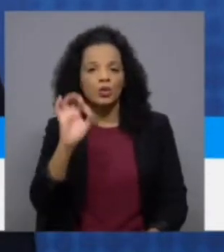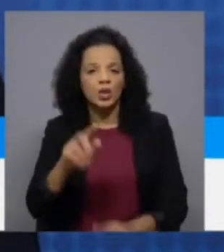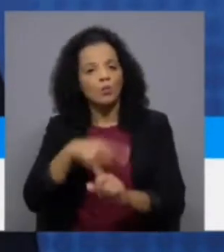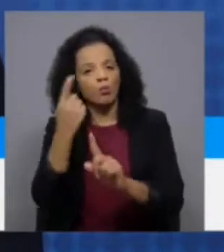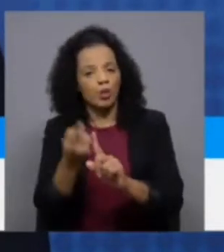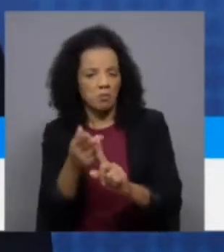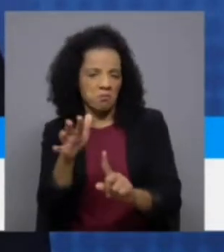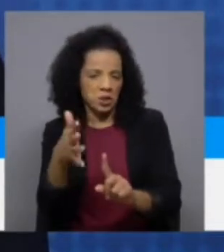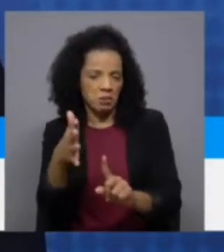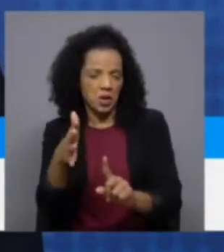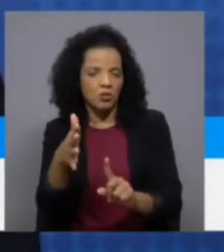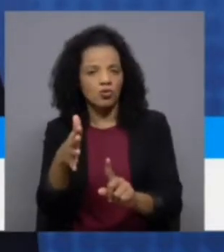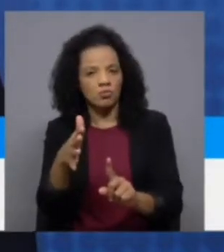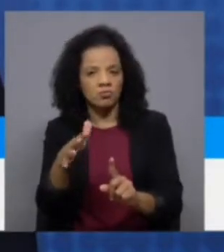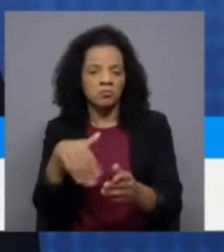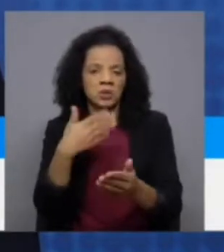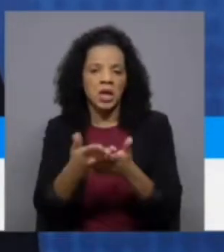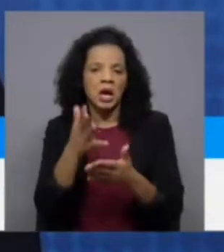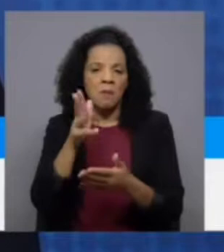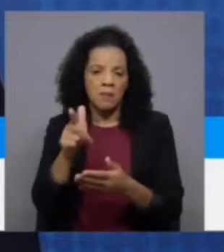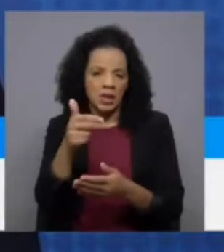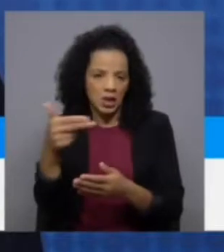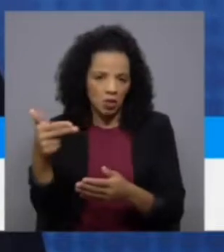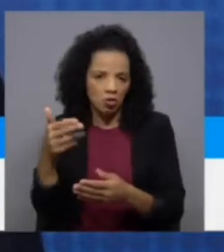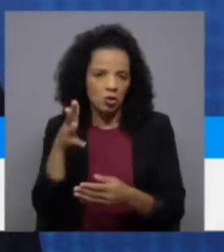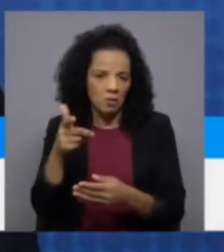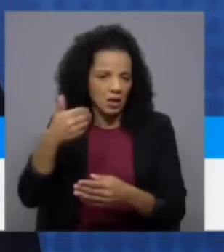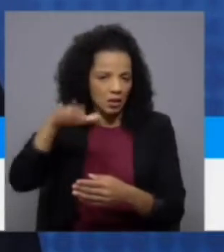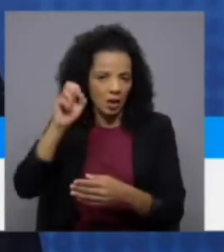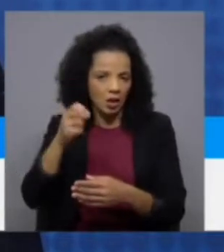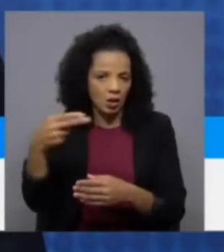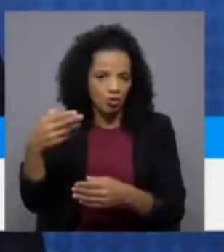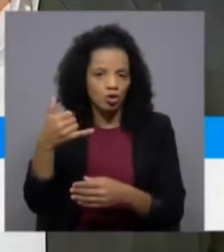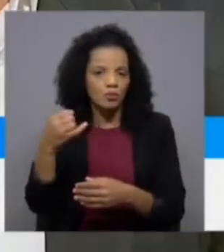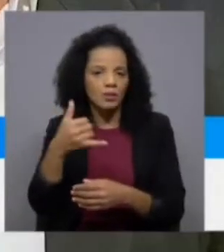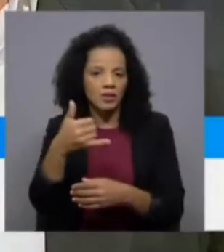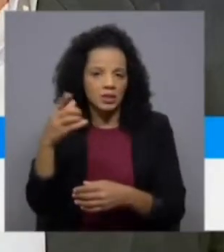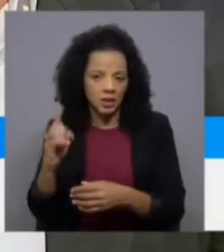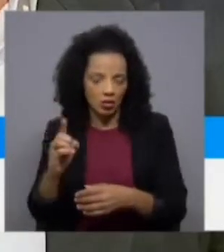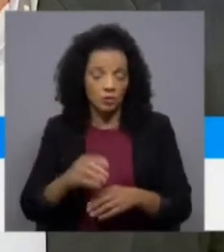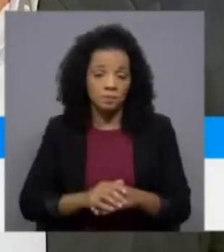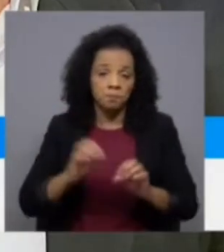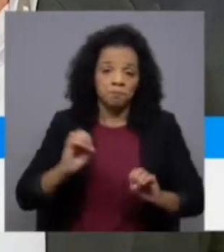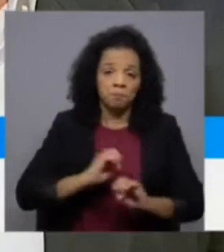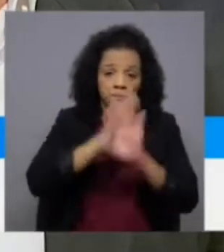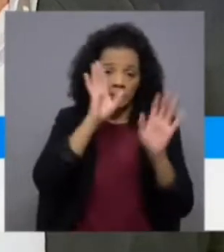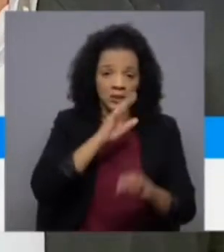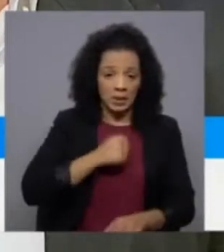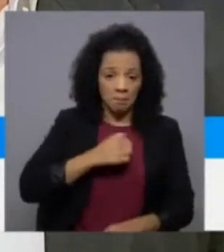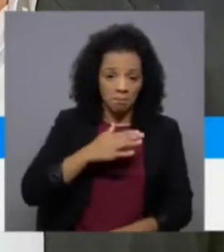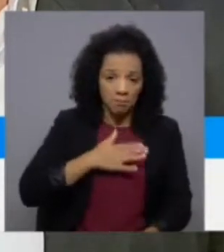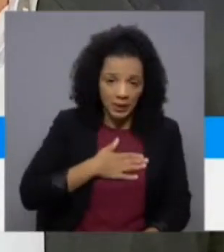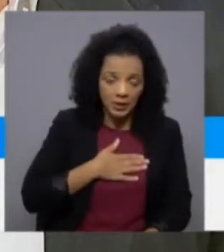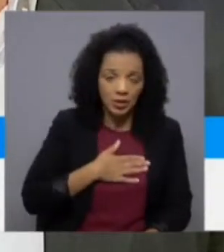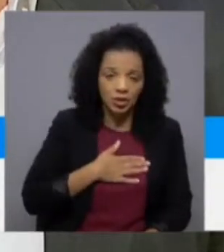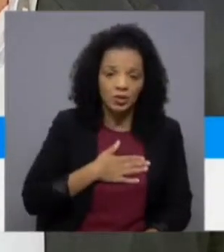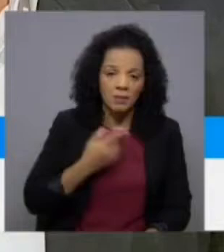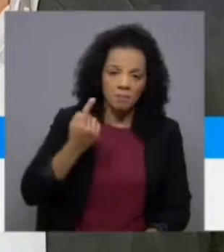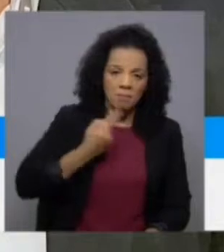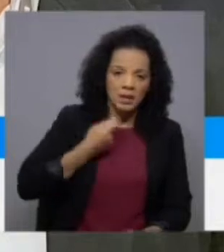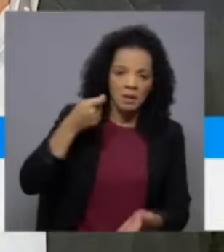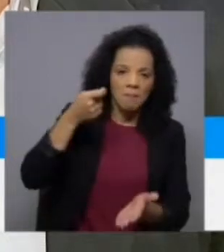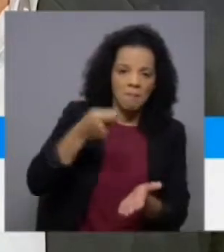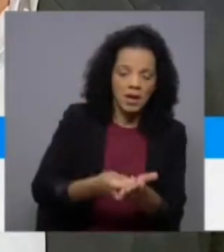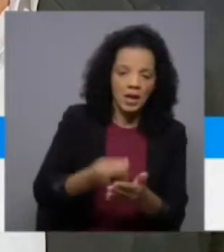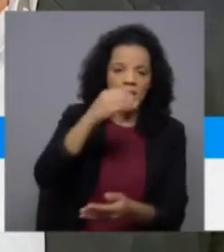menos isto dá os tais mil euros, mil e poucos euros em 2026. É evidente que se as empresas tiverem de pagar esse